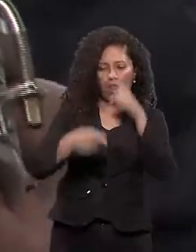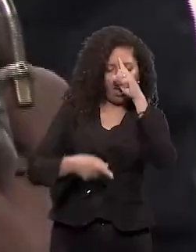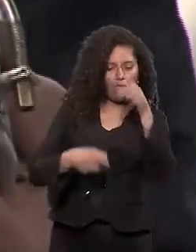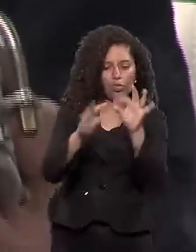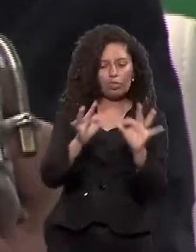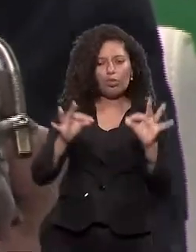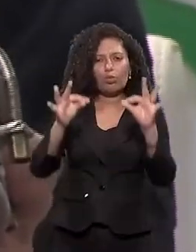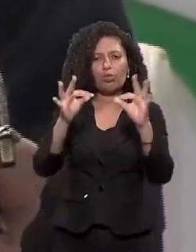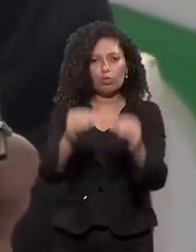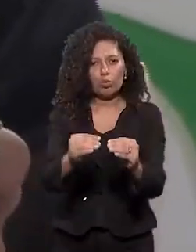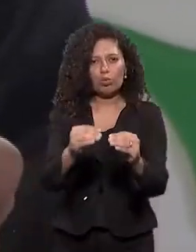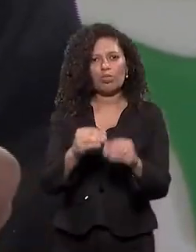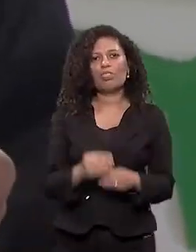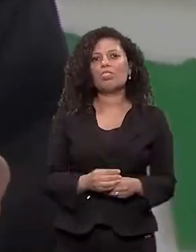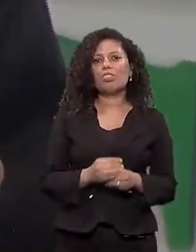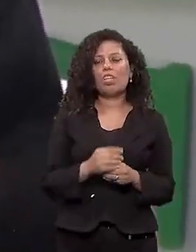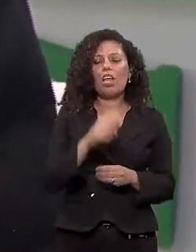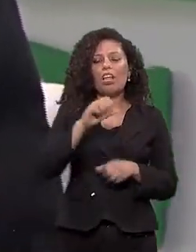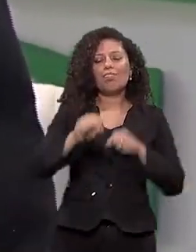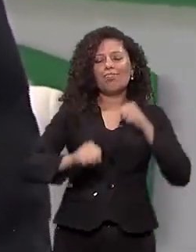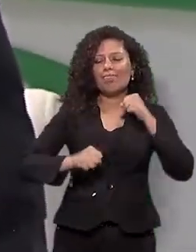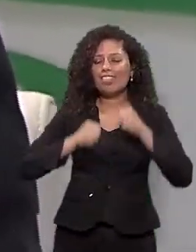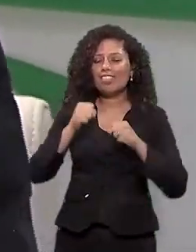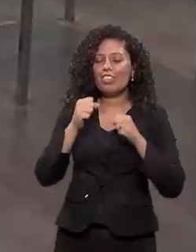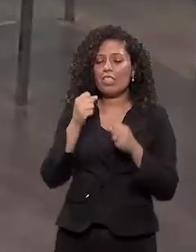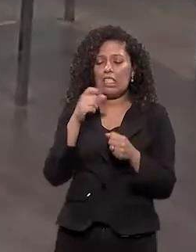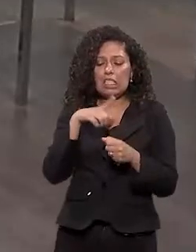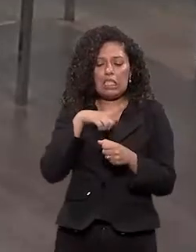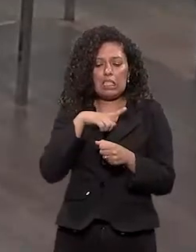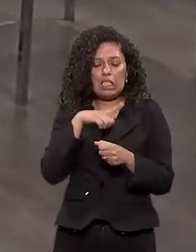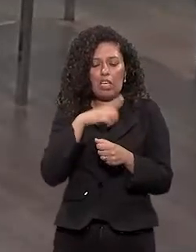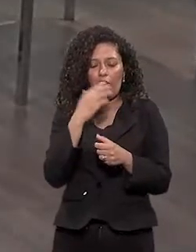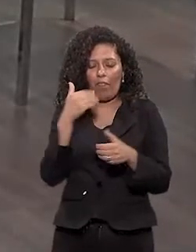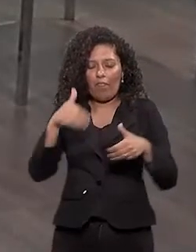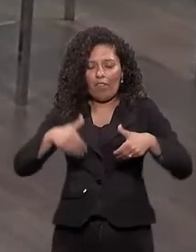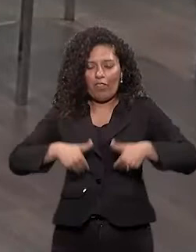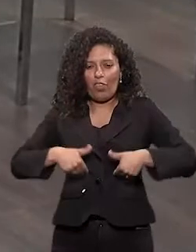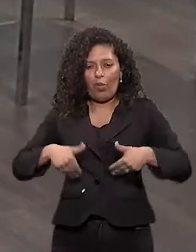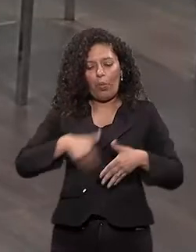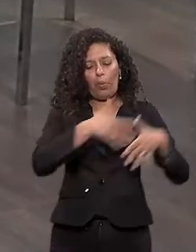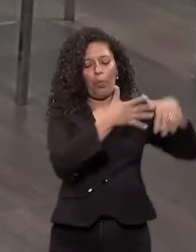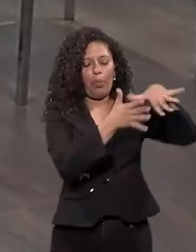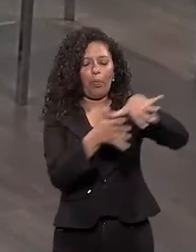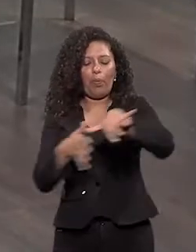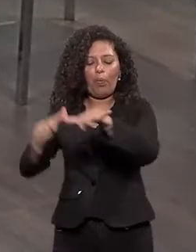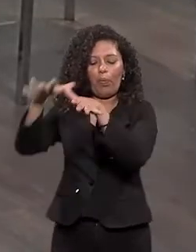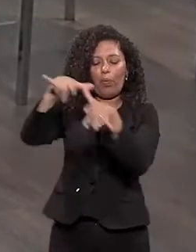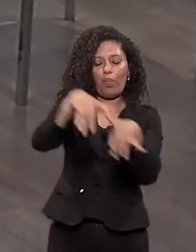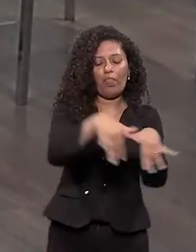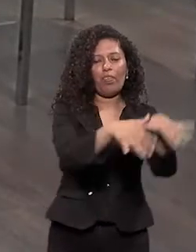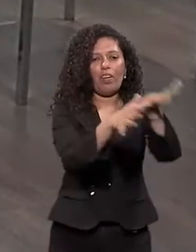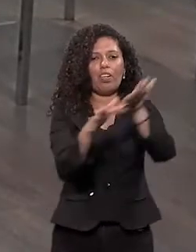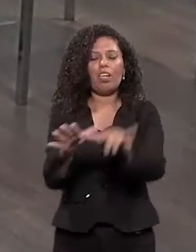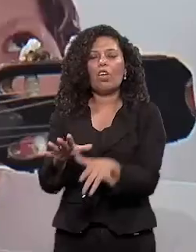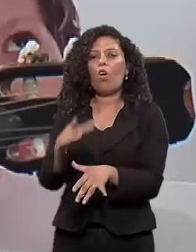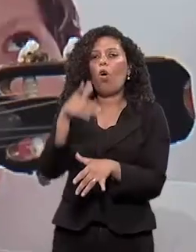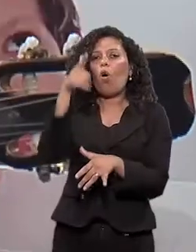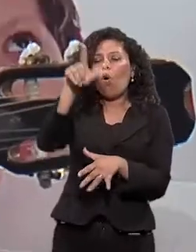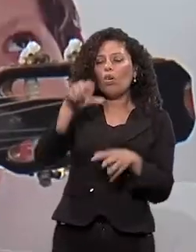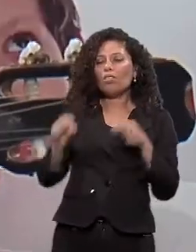Os pterodácticos, quando estão com fome Dão voo rasante e pescam com seu bico O